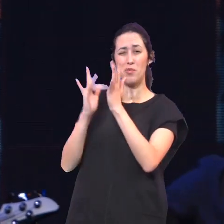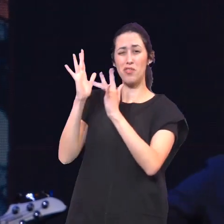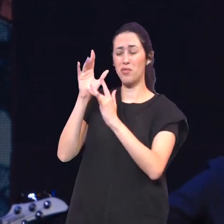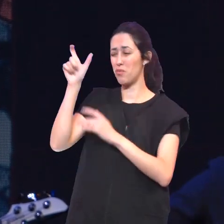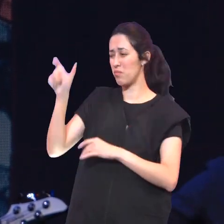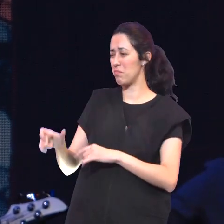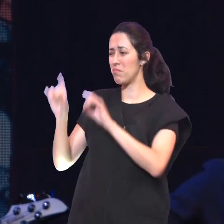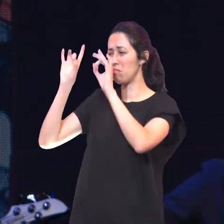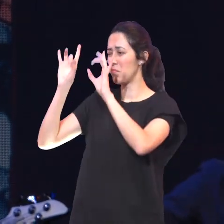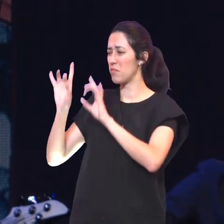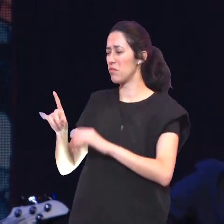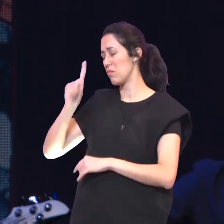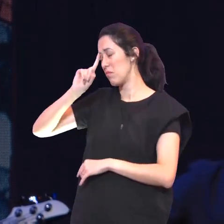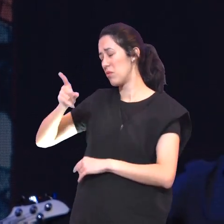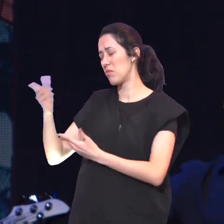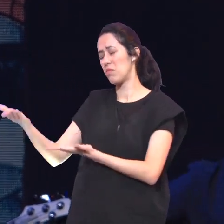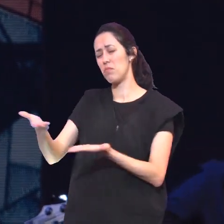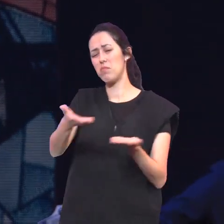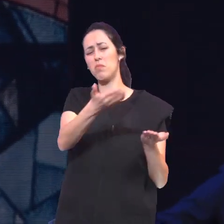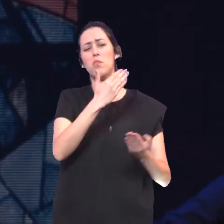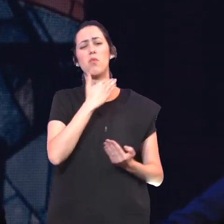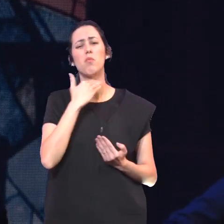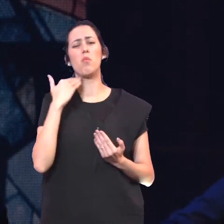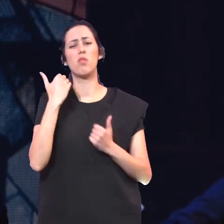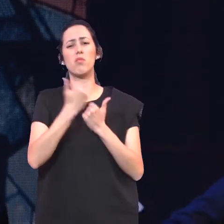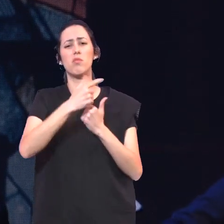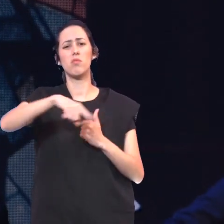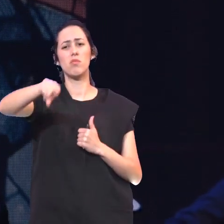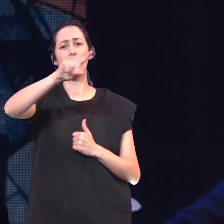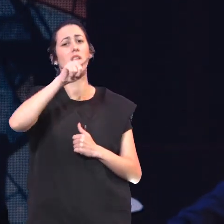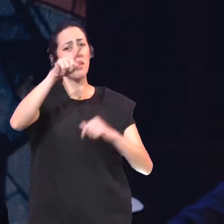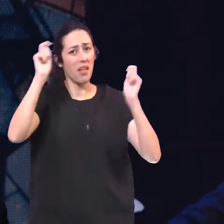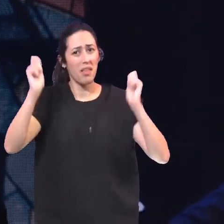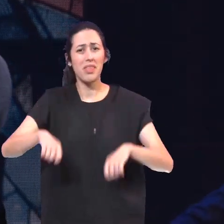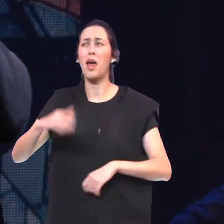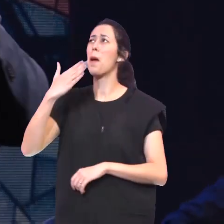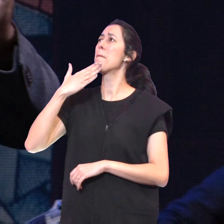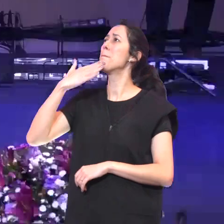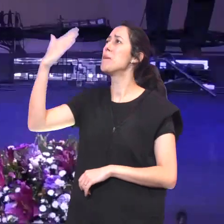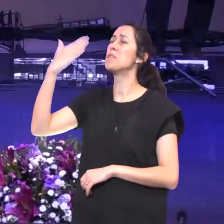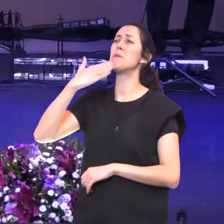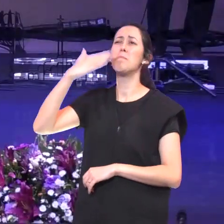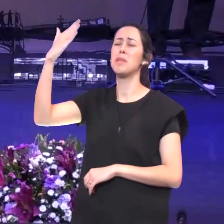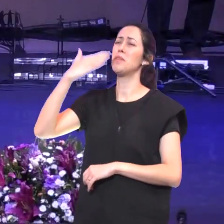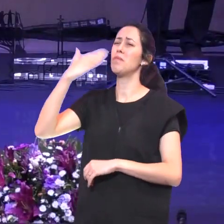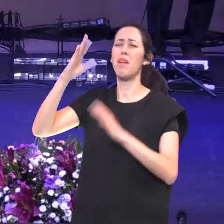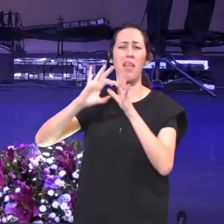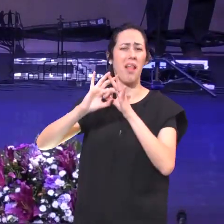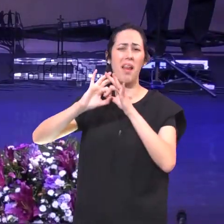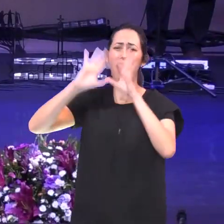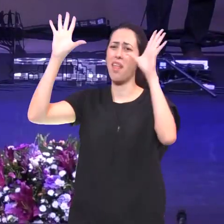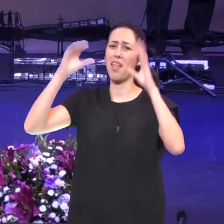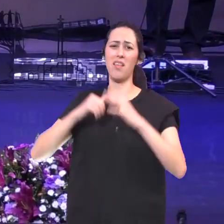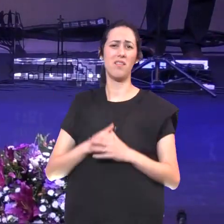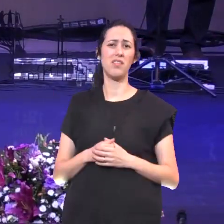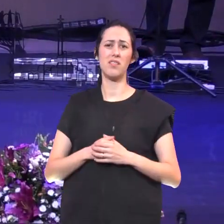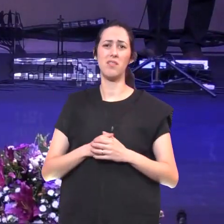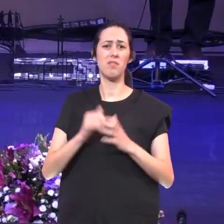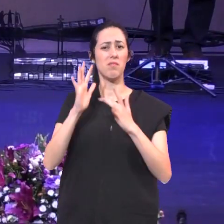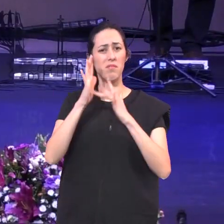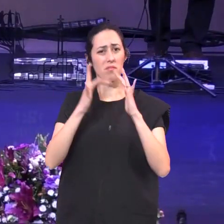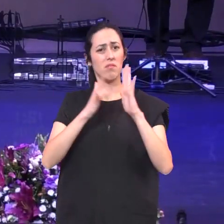Filho O que você pode pedir A Deus Que seja mais caro Do que a morte De Jesus